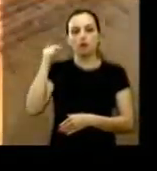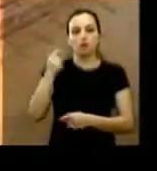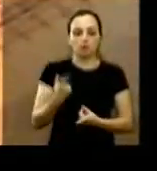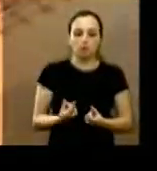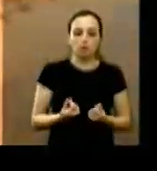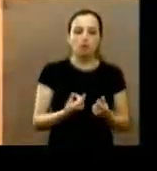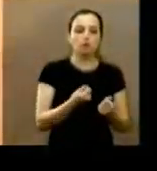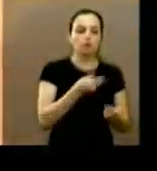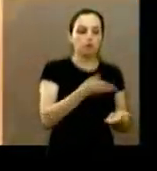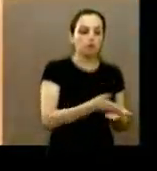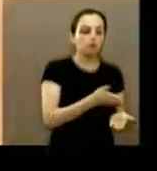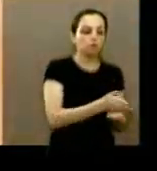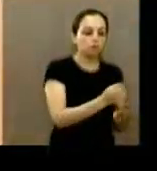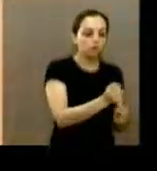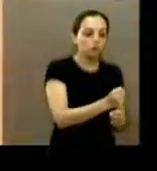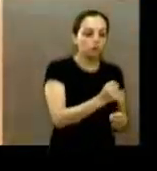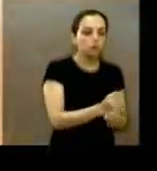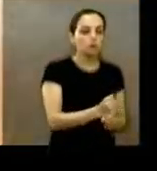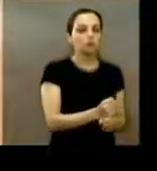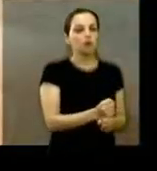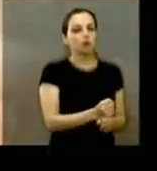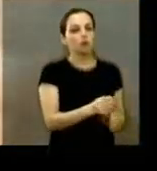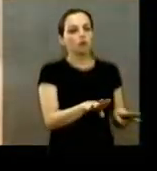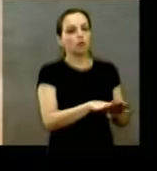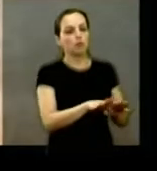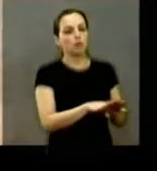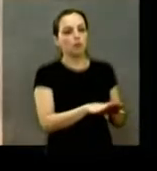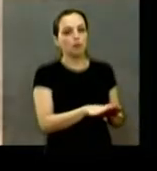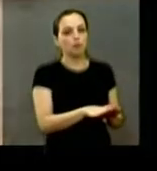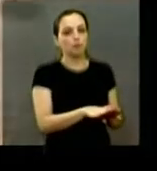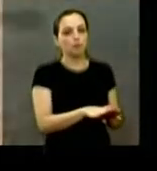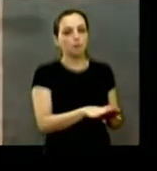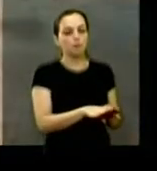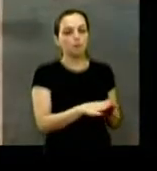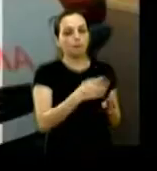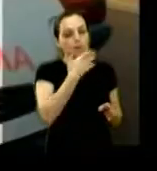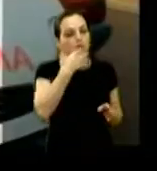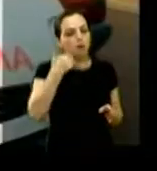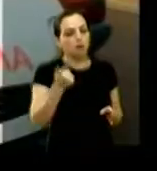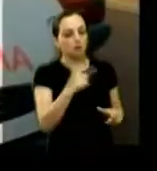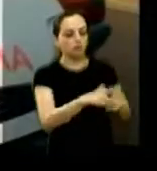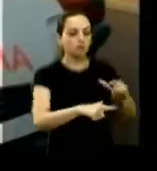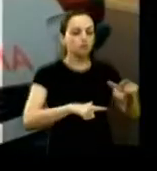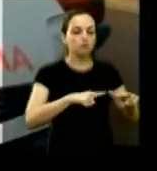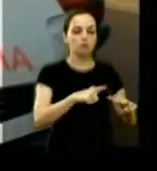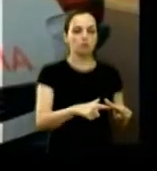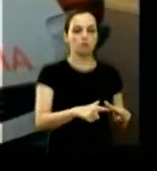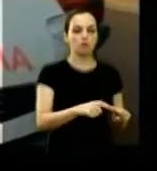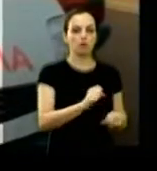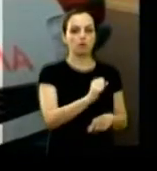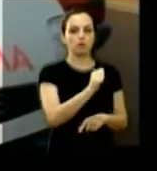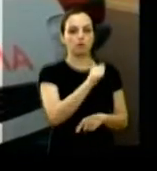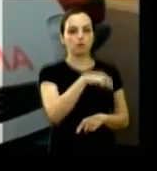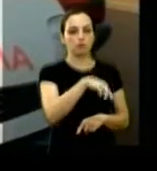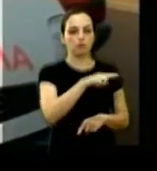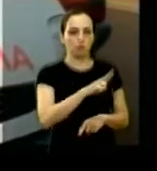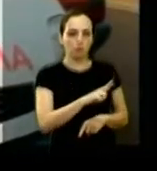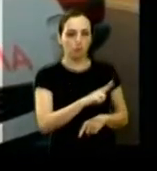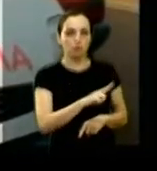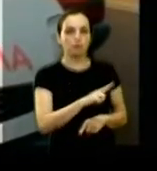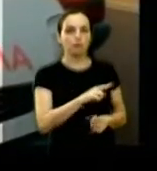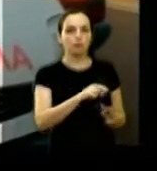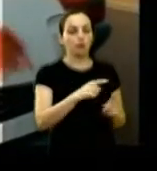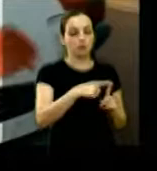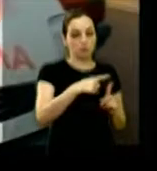feito aqui buscando também a qualificação do serviço do SAMU e essa é uma primeira etapa a parte